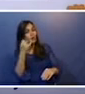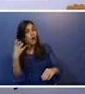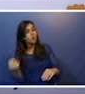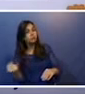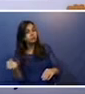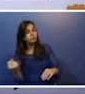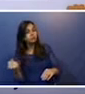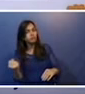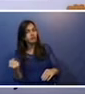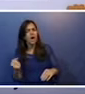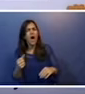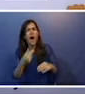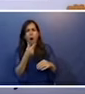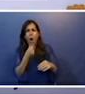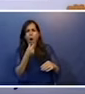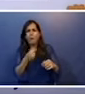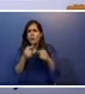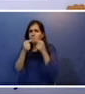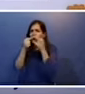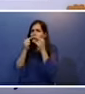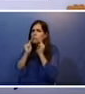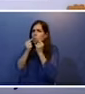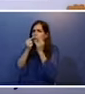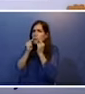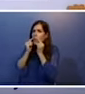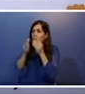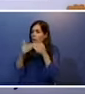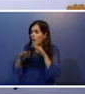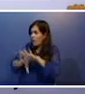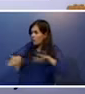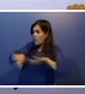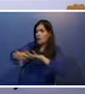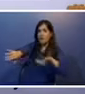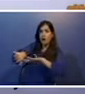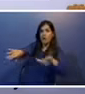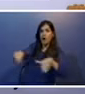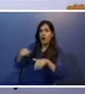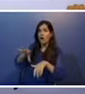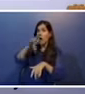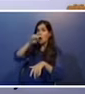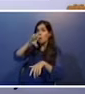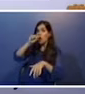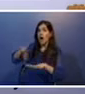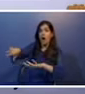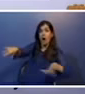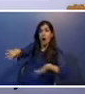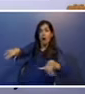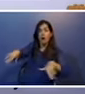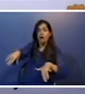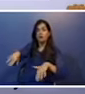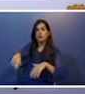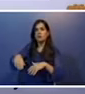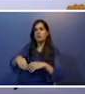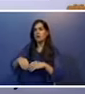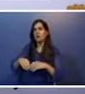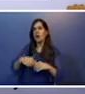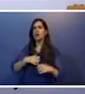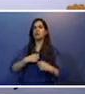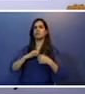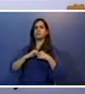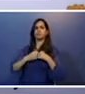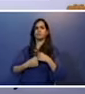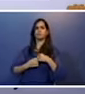rapaz de bigode pede aos outros que se afastem e o deixem respirar. Abre-lhe o paletó,